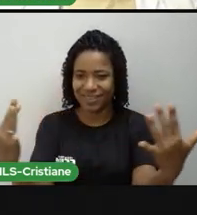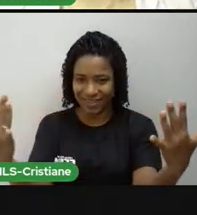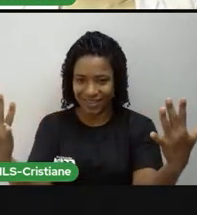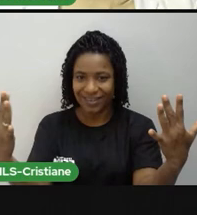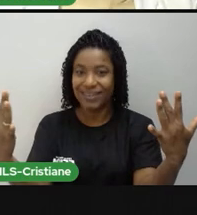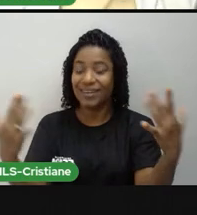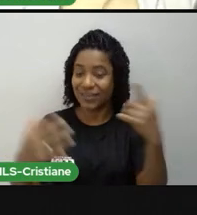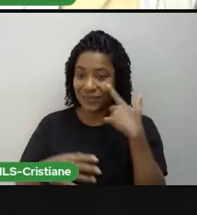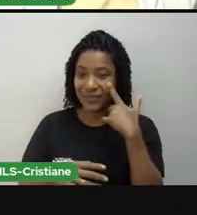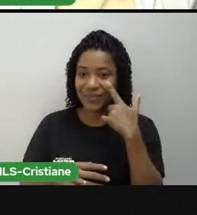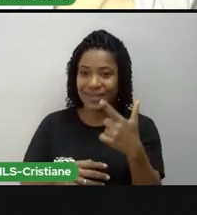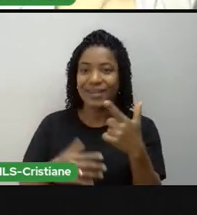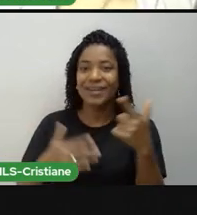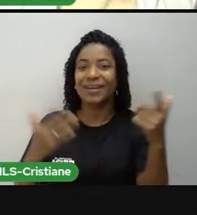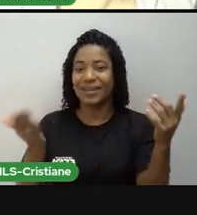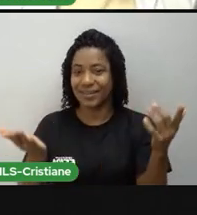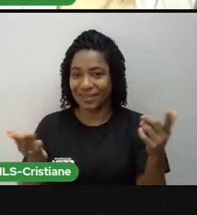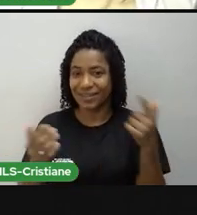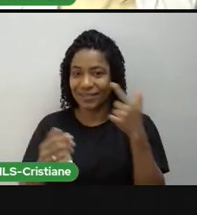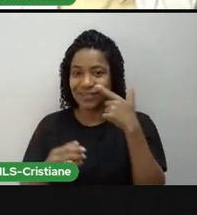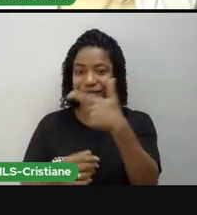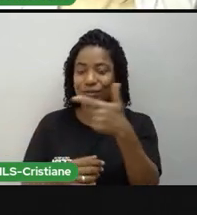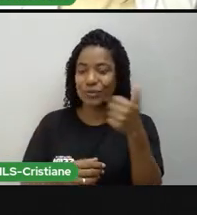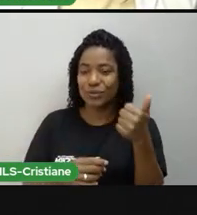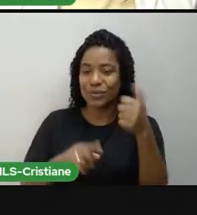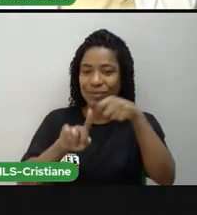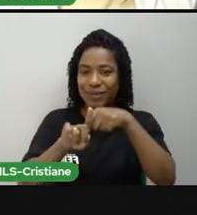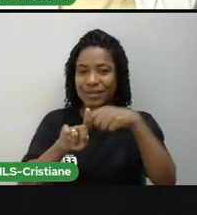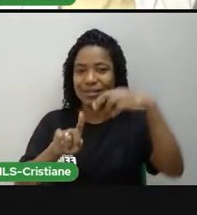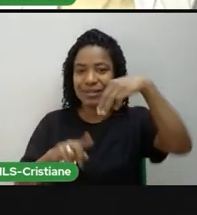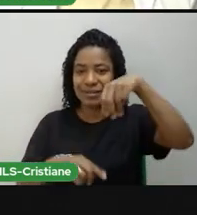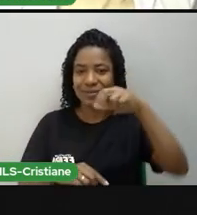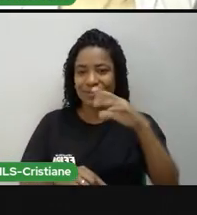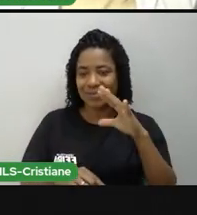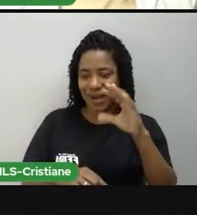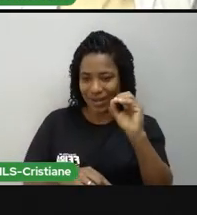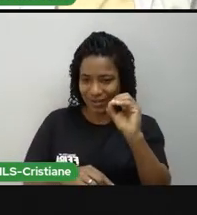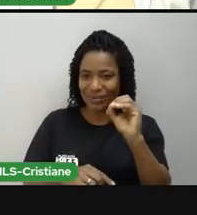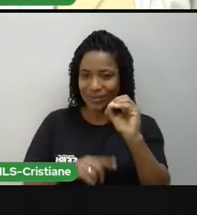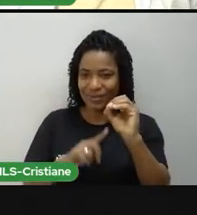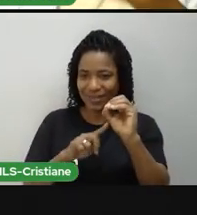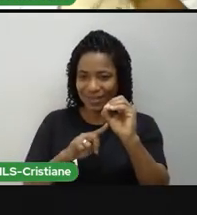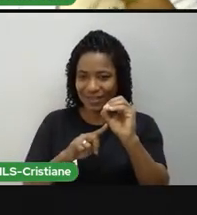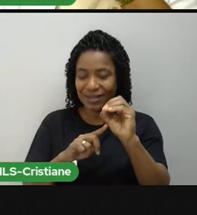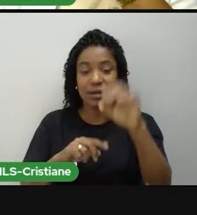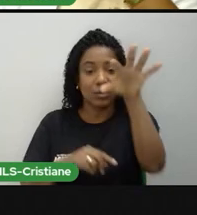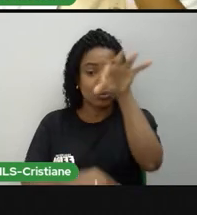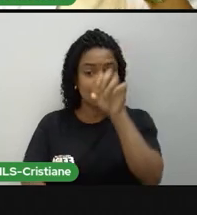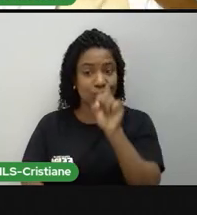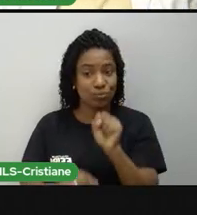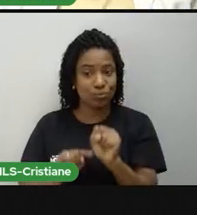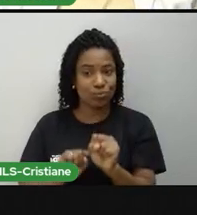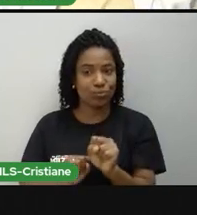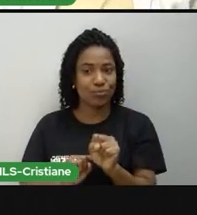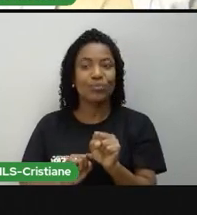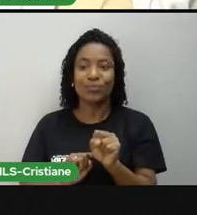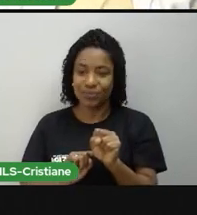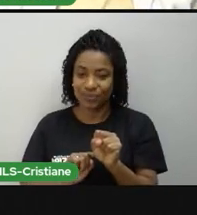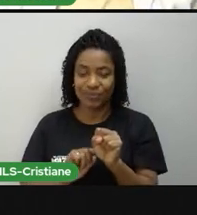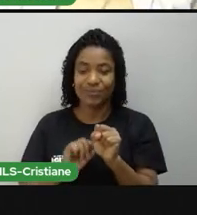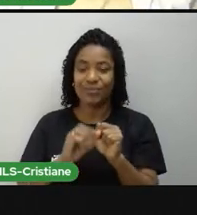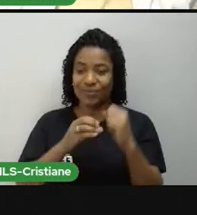de equinócio, a gente está vivendo agora no hemisfério sul, a gente está vivendo essa situação